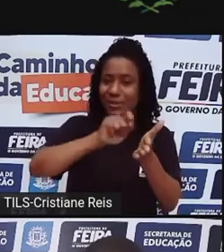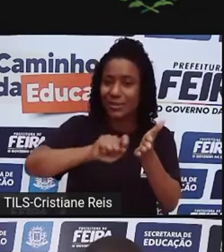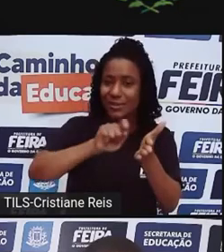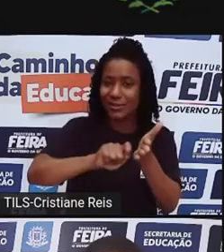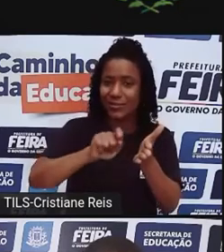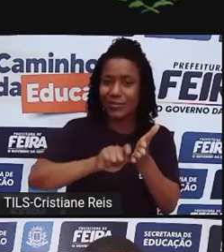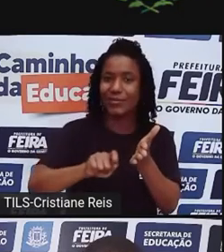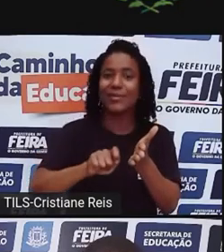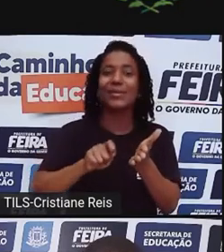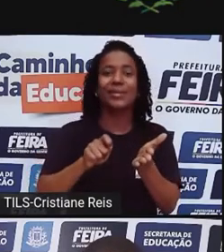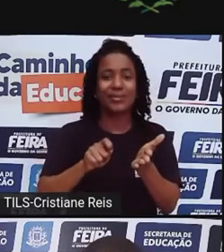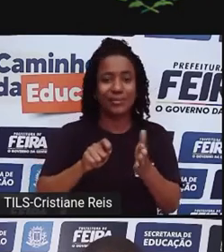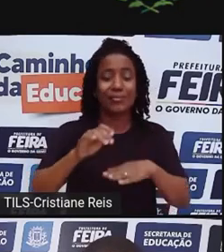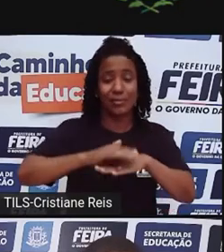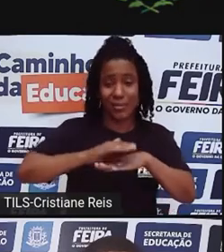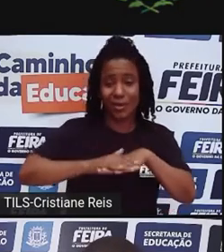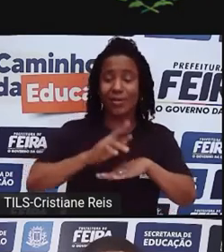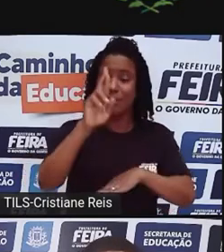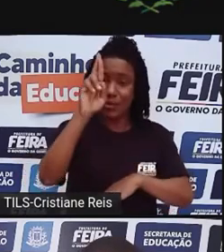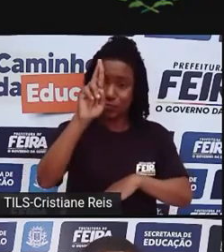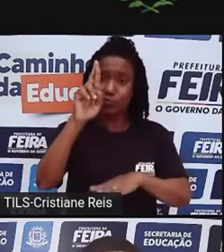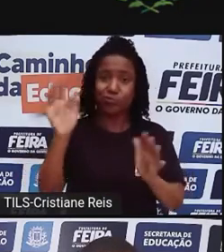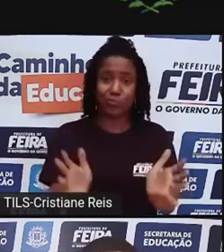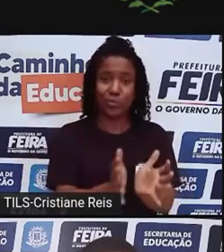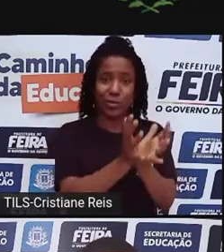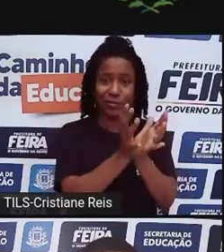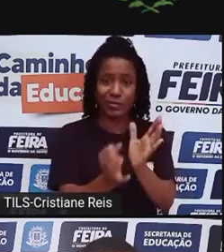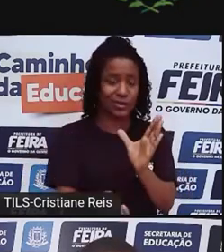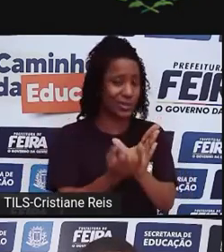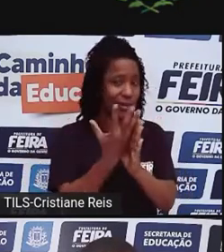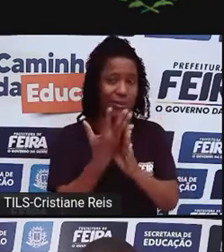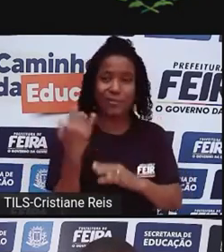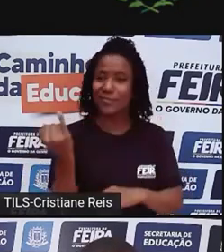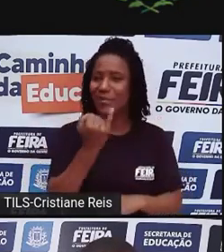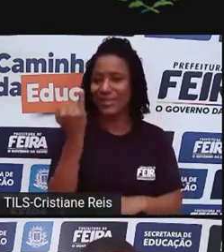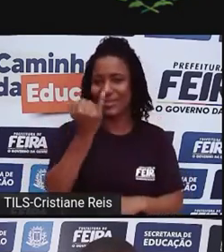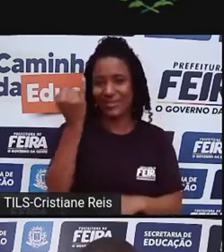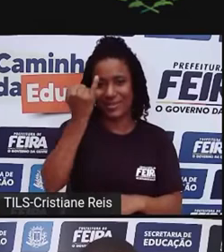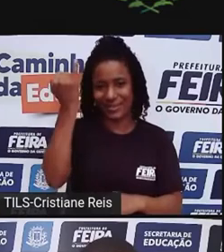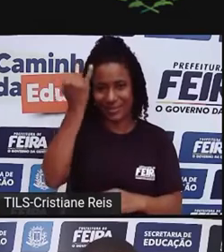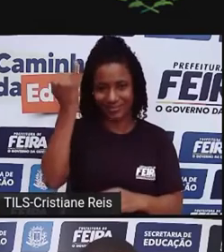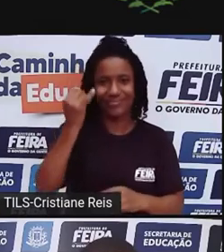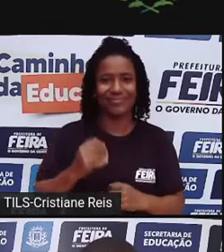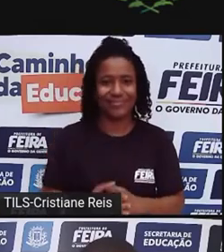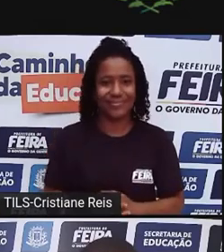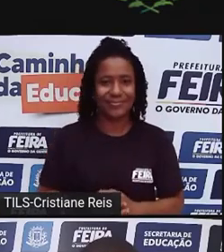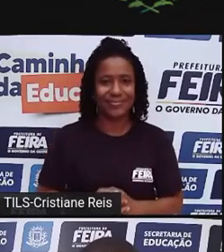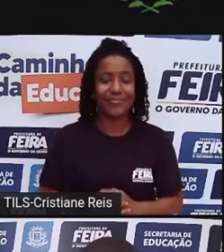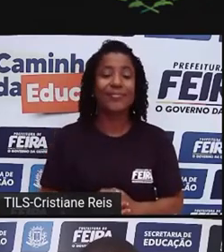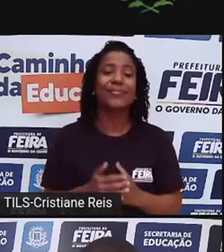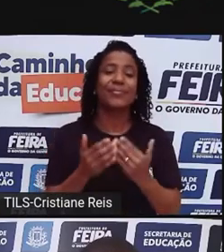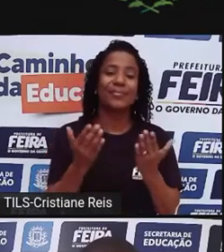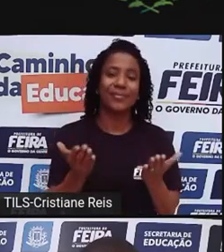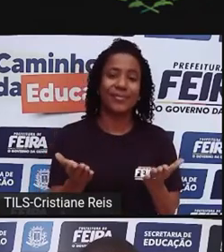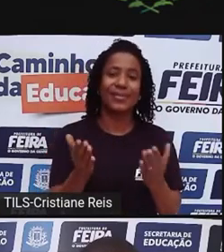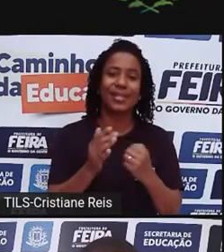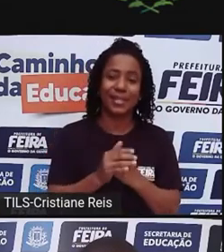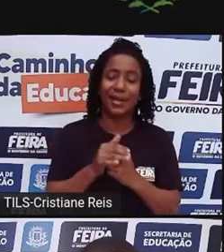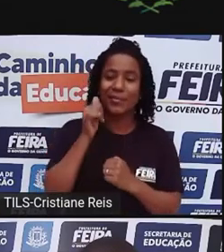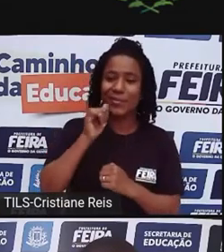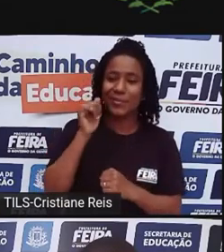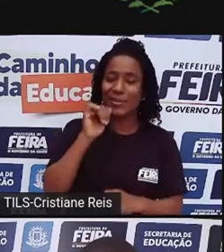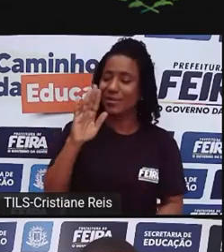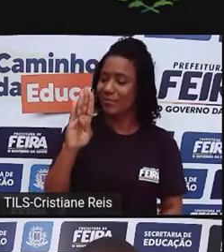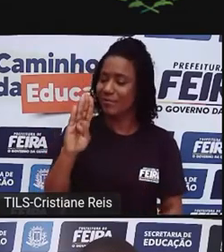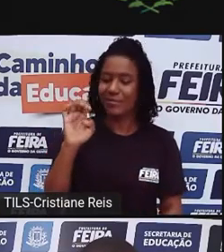dos povos originários. Isso é fundamental, para que a gente tenha uma outra leitura desse mundo. Voltando para a Beatriz Nascimento, Beatriz